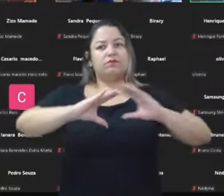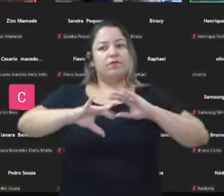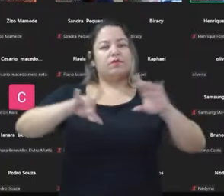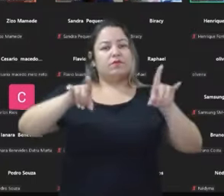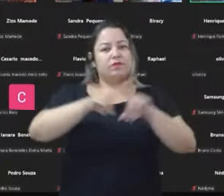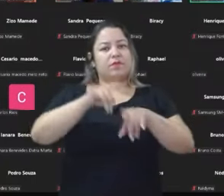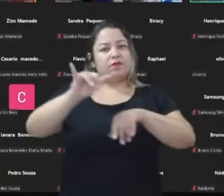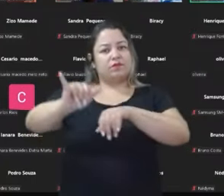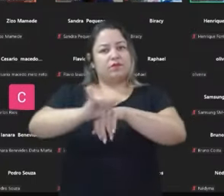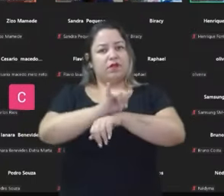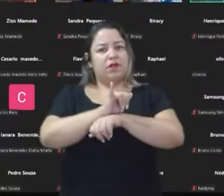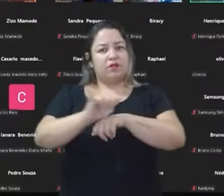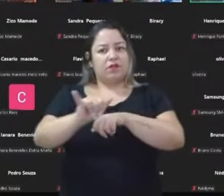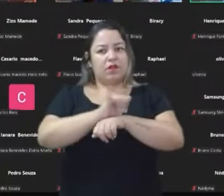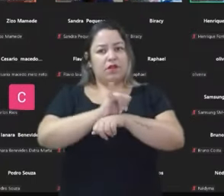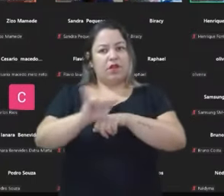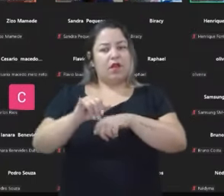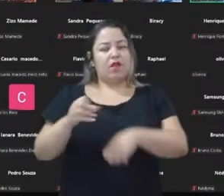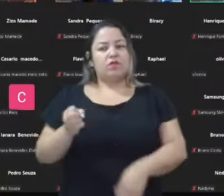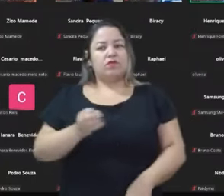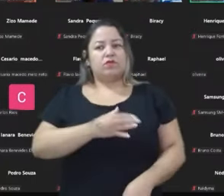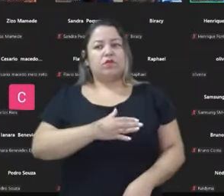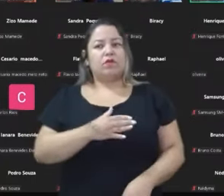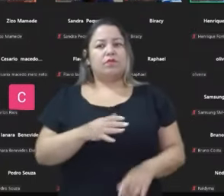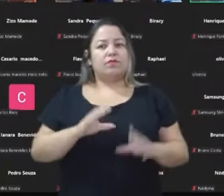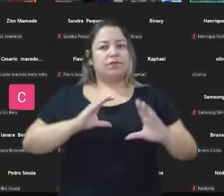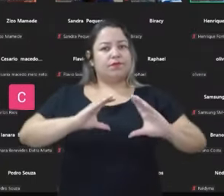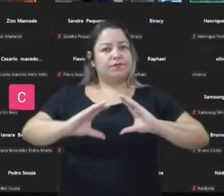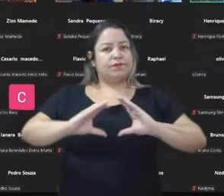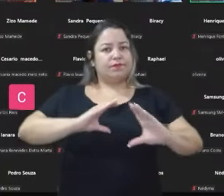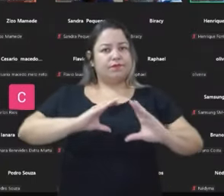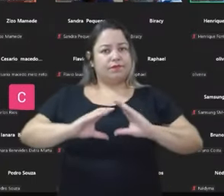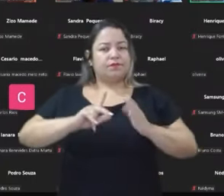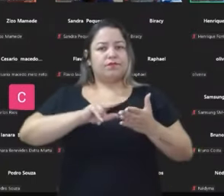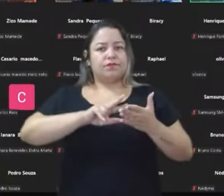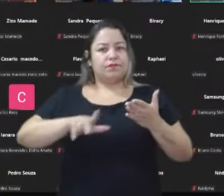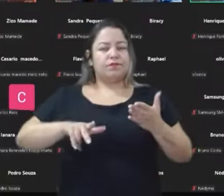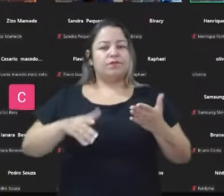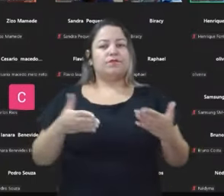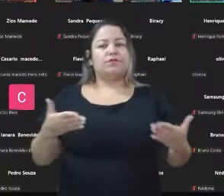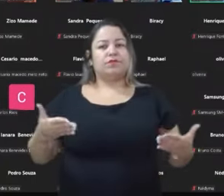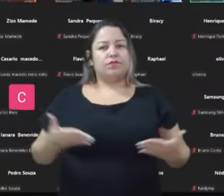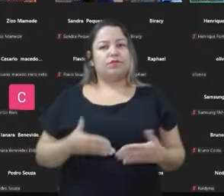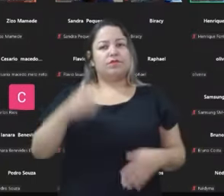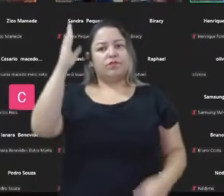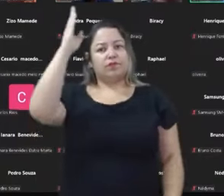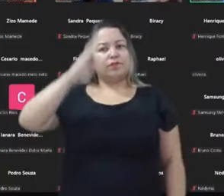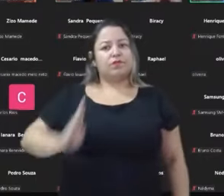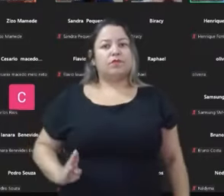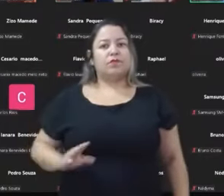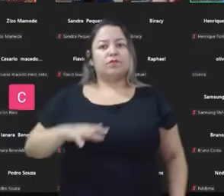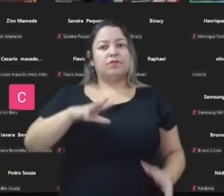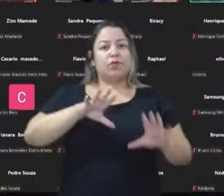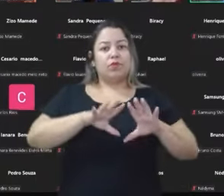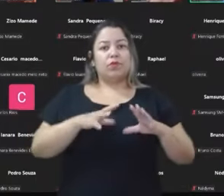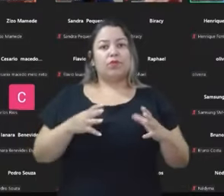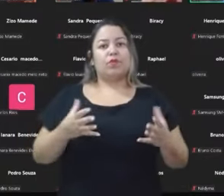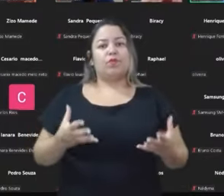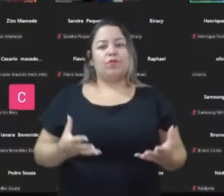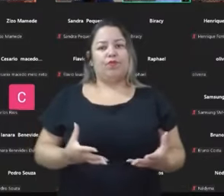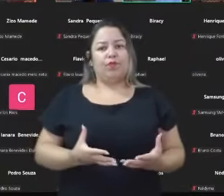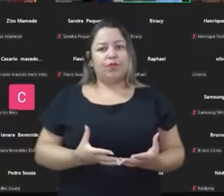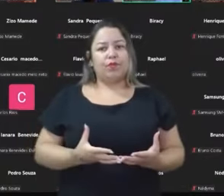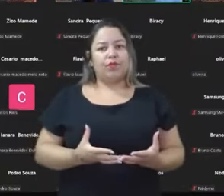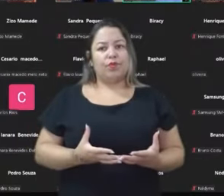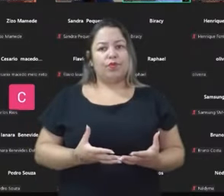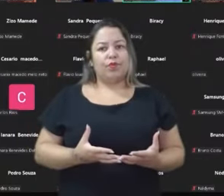estratégica, as novas formas de comunicação que nós temos hoje no Brasil e no mundo, e o que isso implica